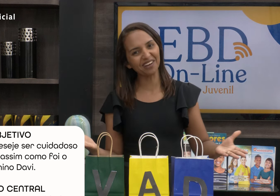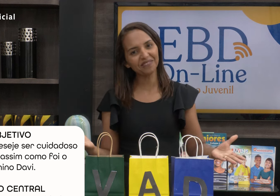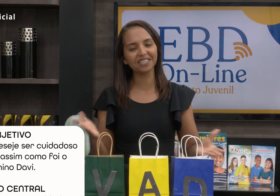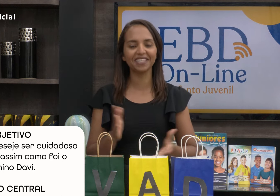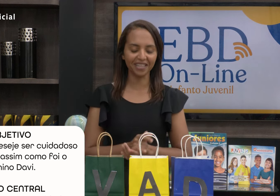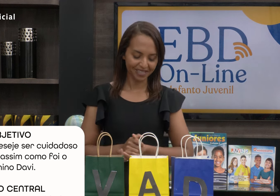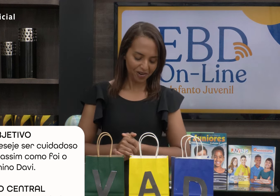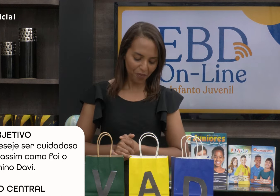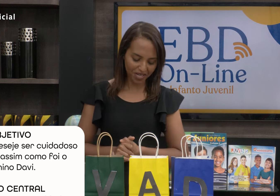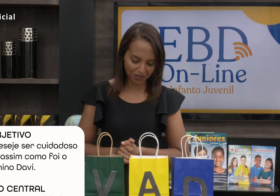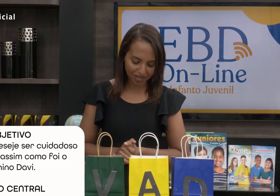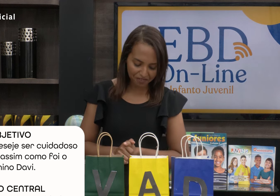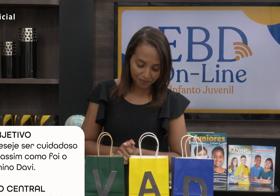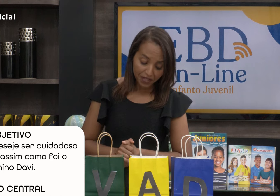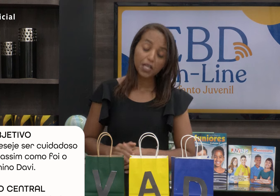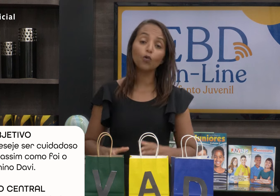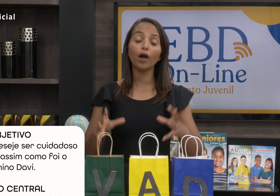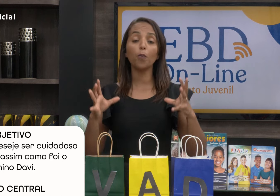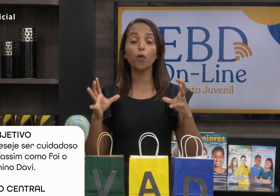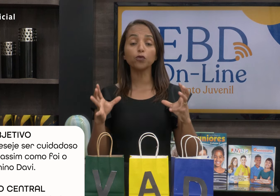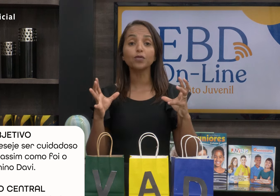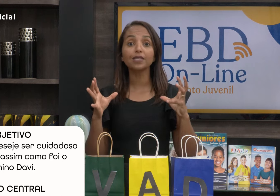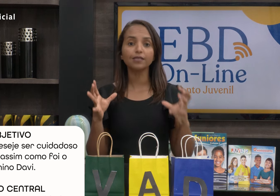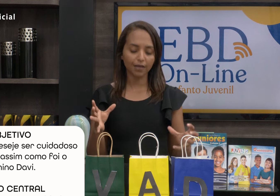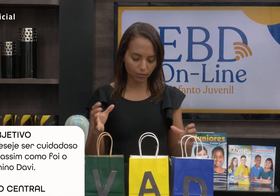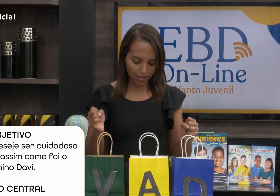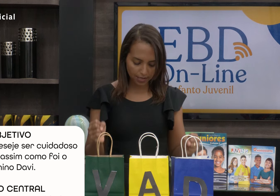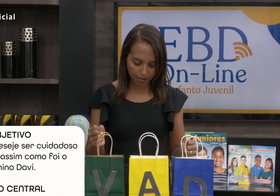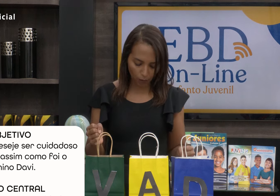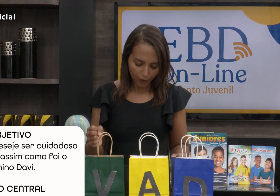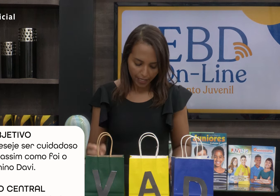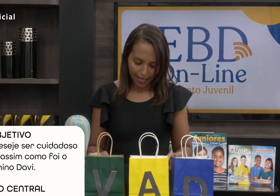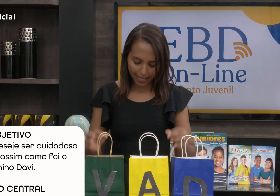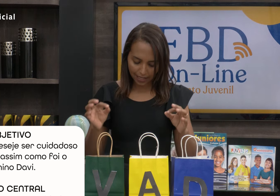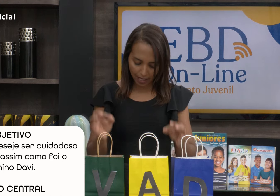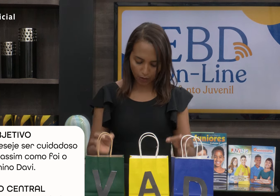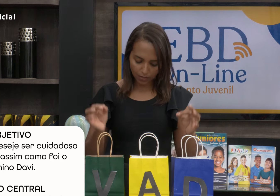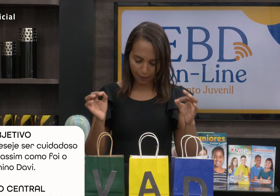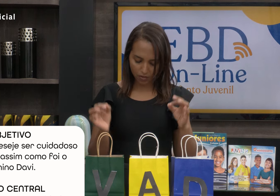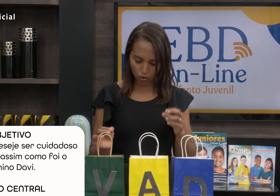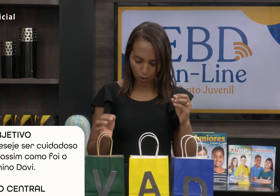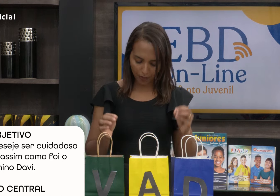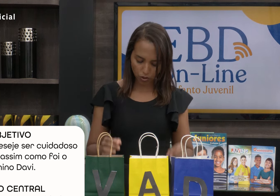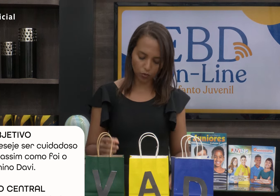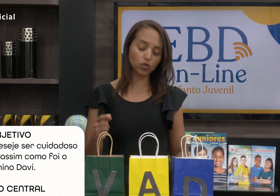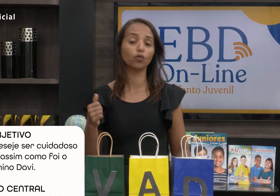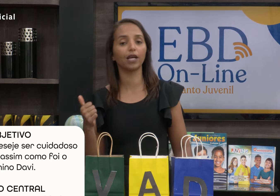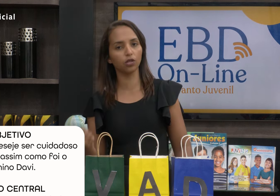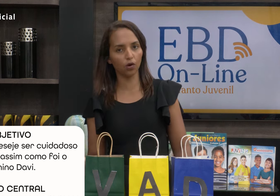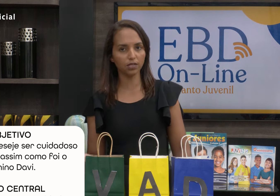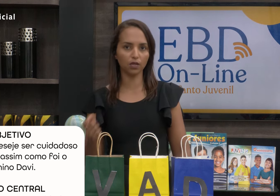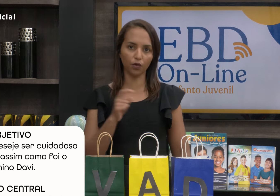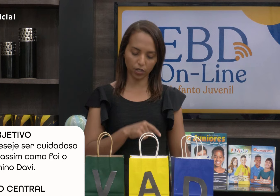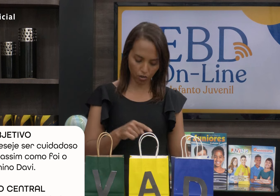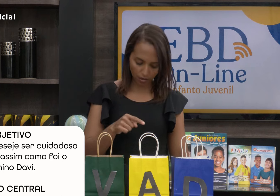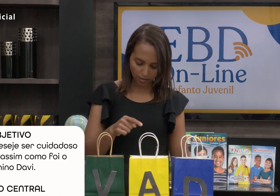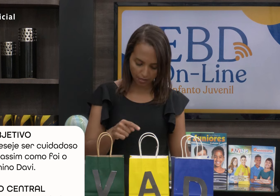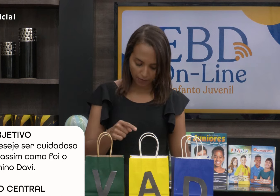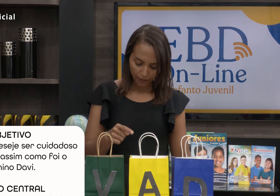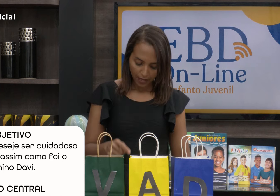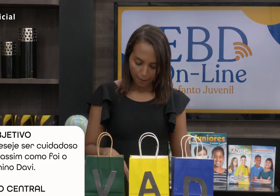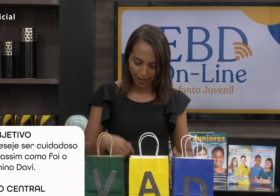Davi, né? O menino Davi. E qual é o ponto central da lição? É que Deus abençoa pessoas cuidadosas e